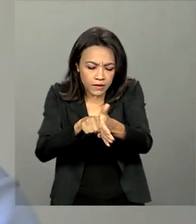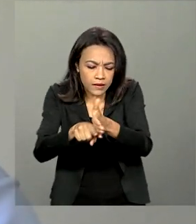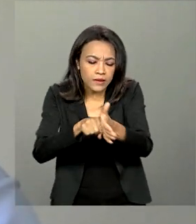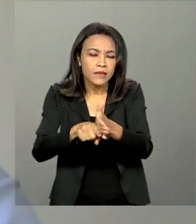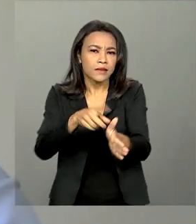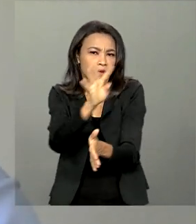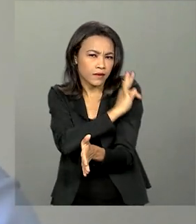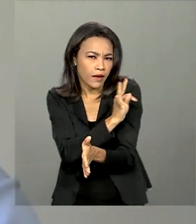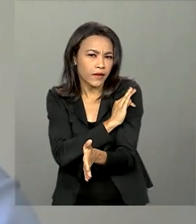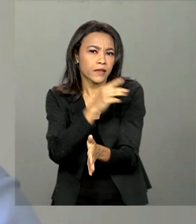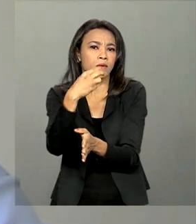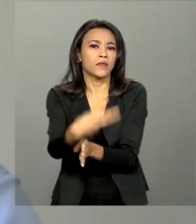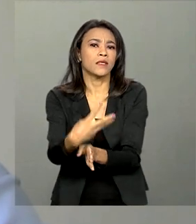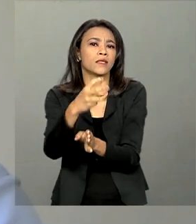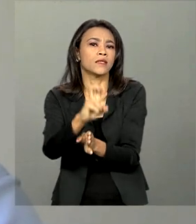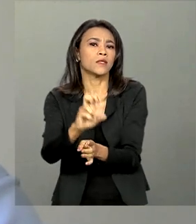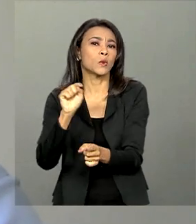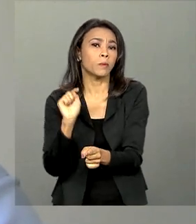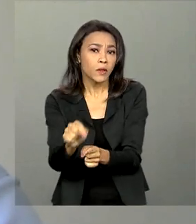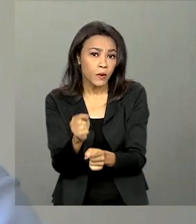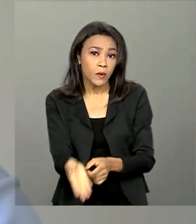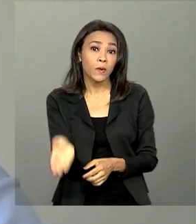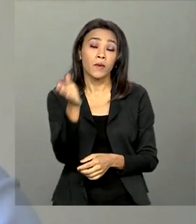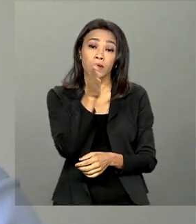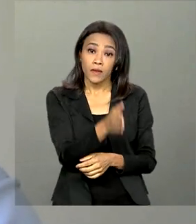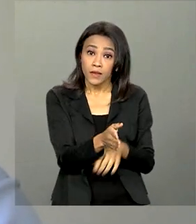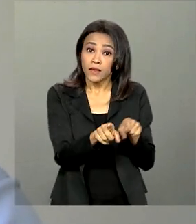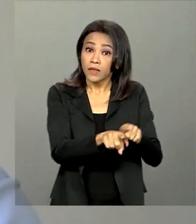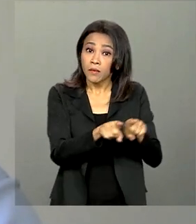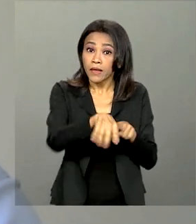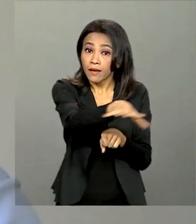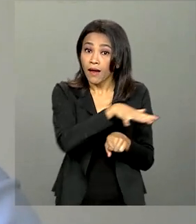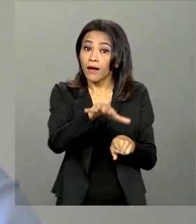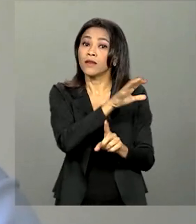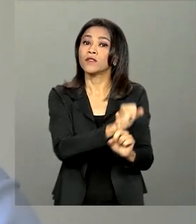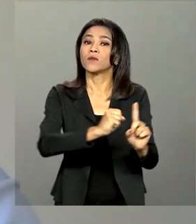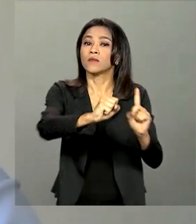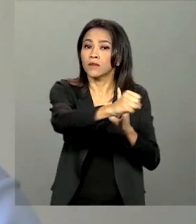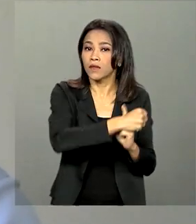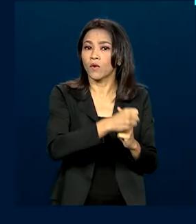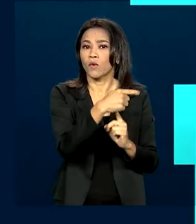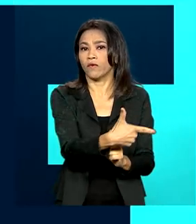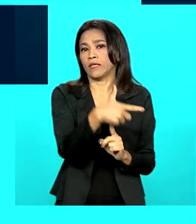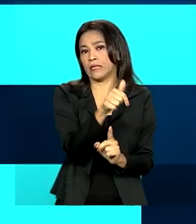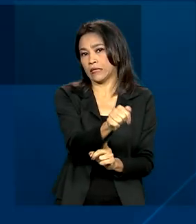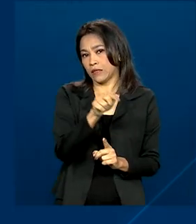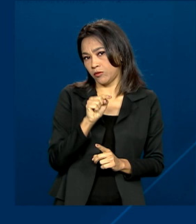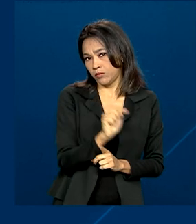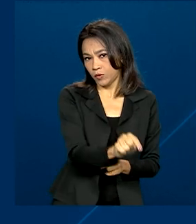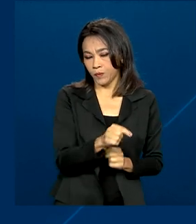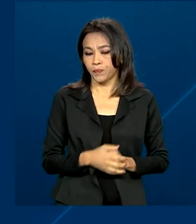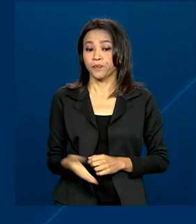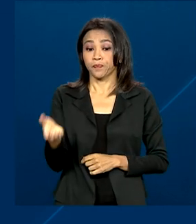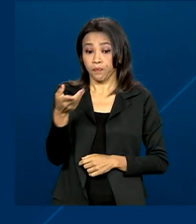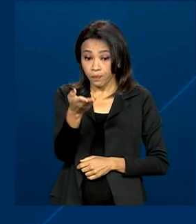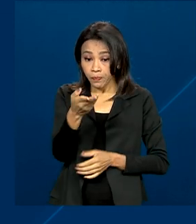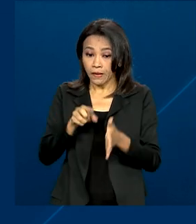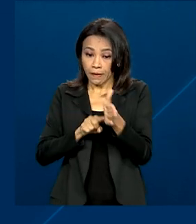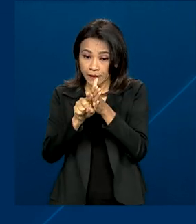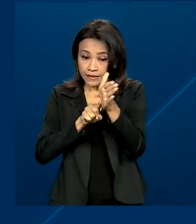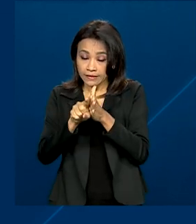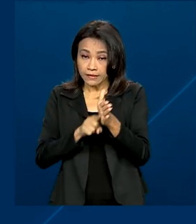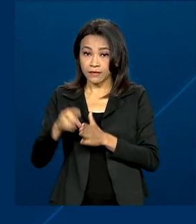com 35 mil, e saúde humana e serviços sociais, com 27 mil. O estudo do IBGE também